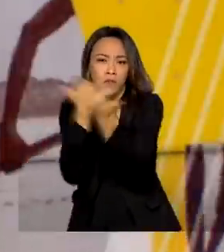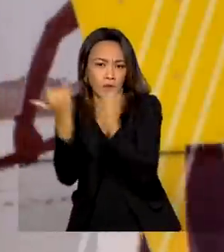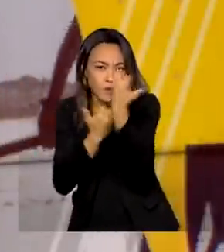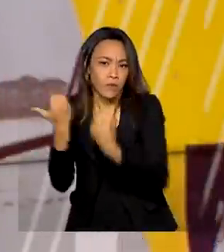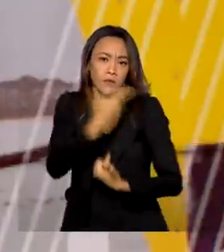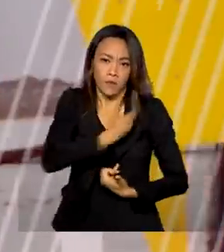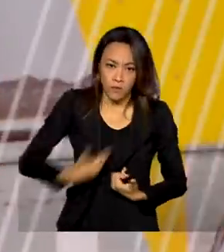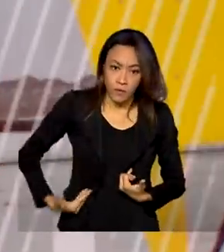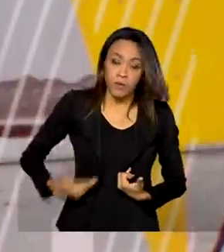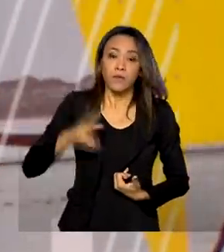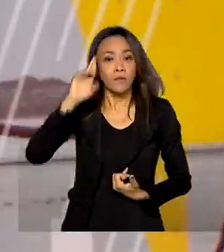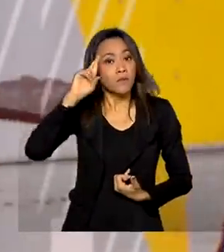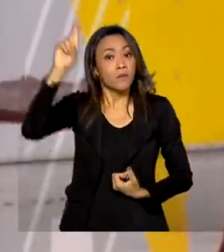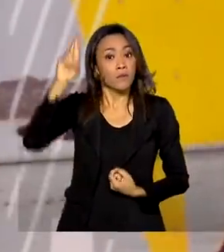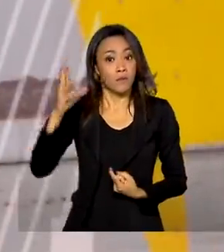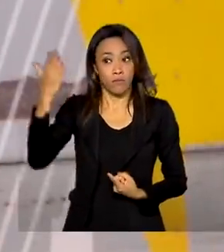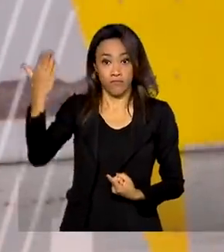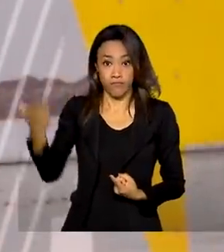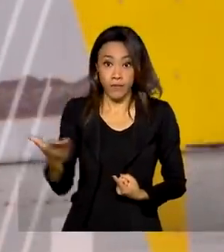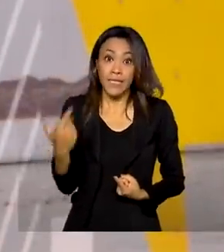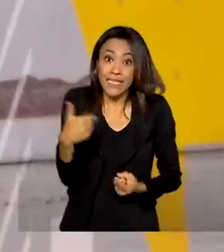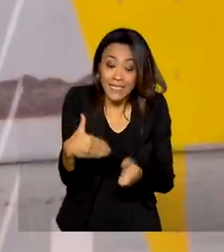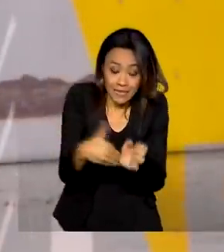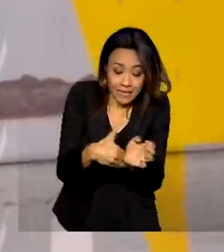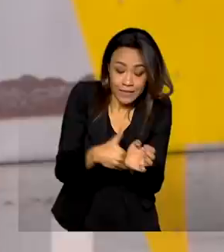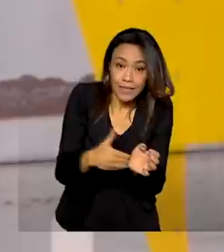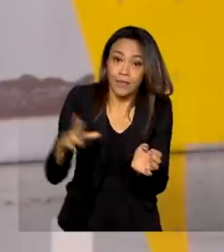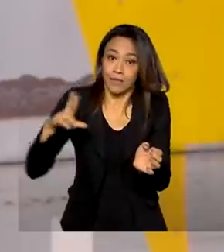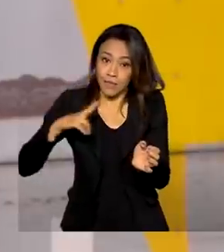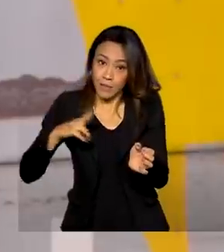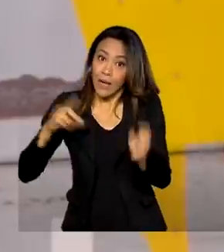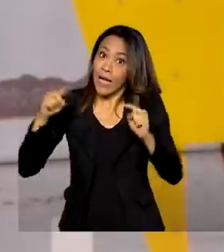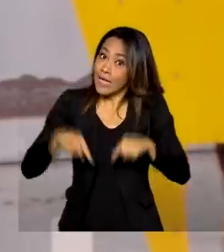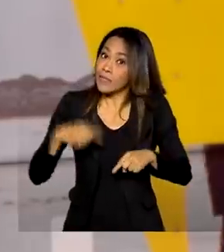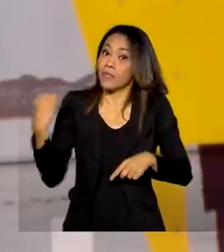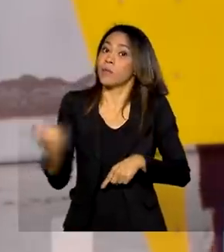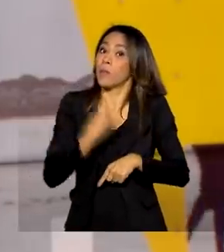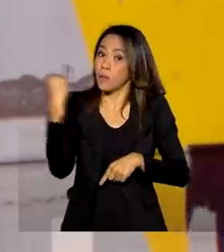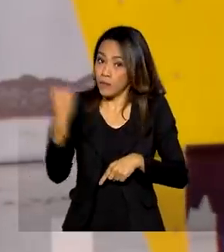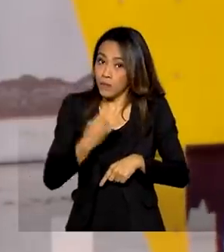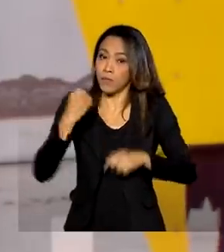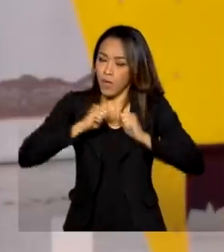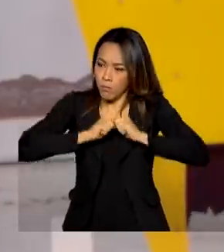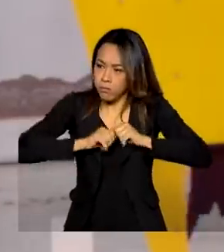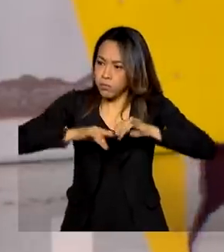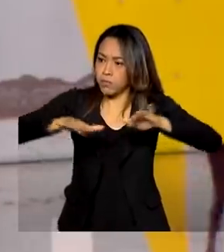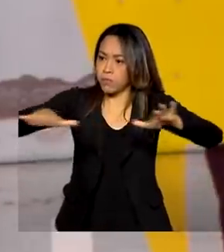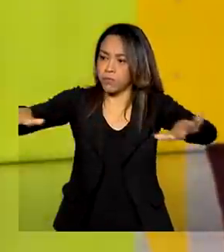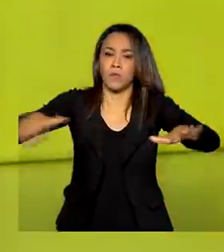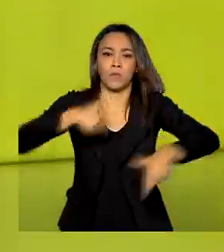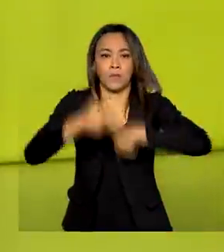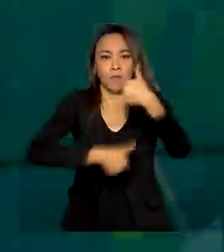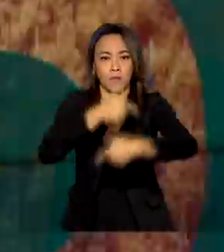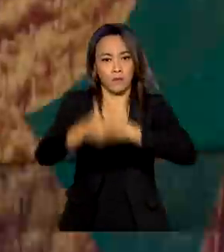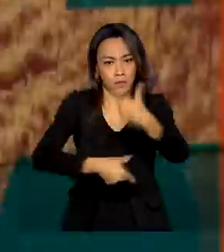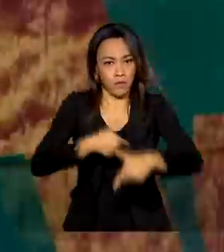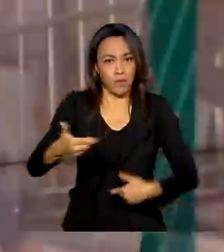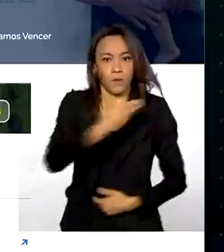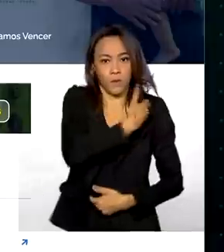aos gestores de que o direito à privacidade é condição essencial para a expansão dos serviços públicos digitais.